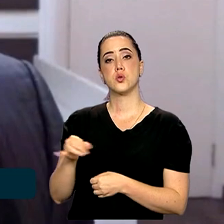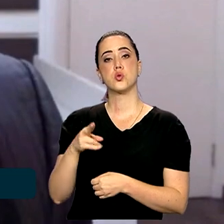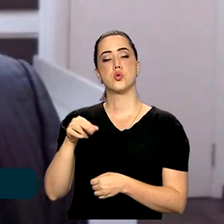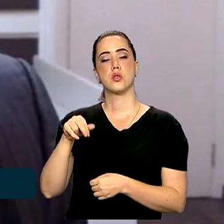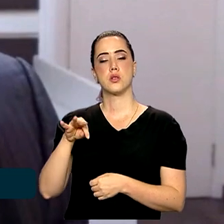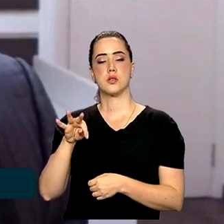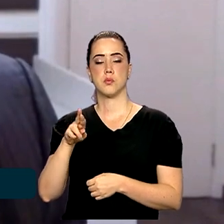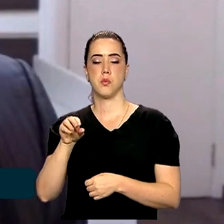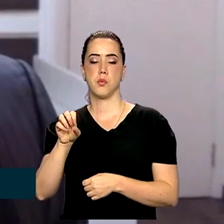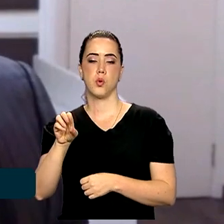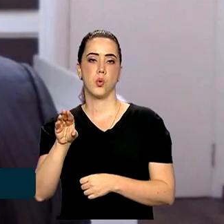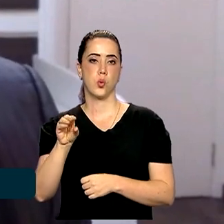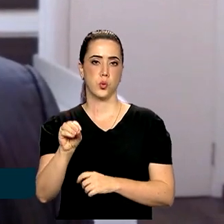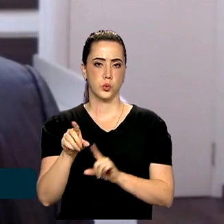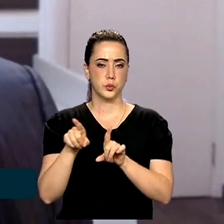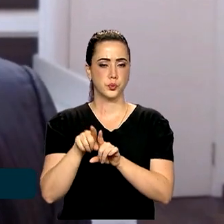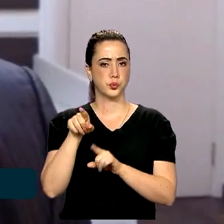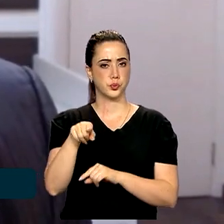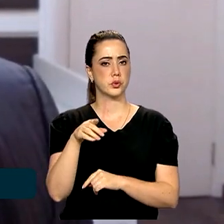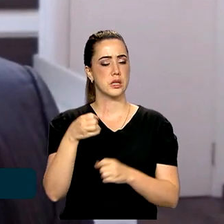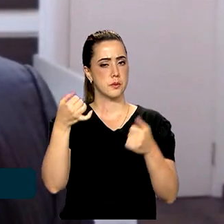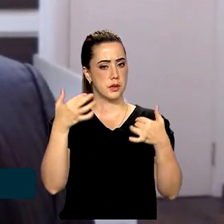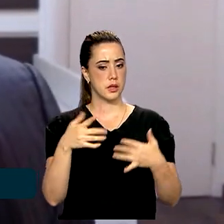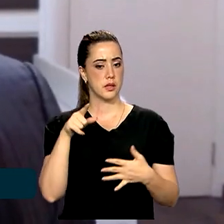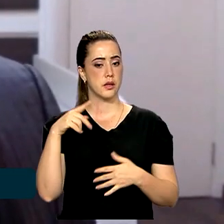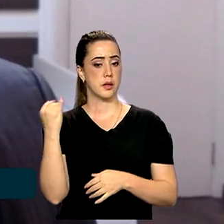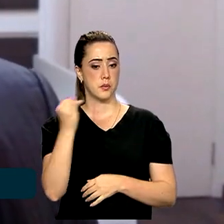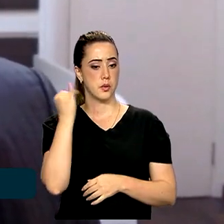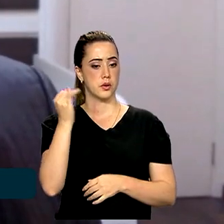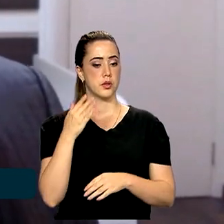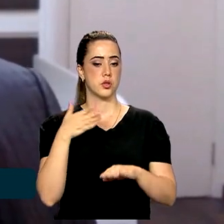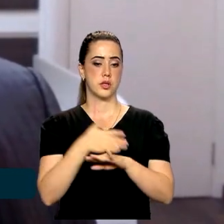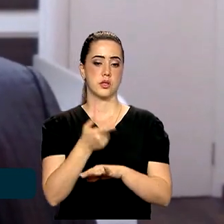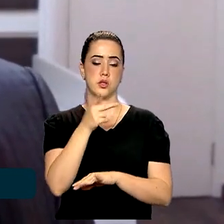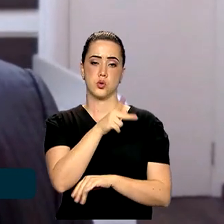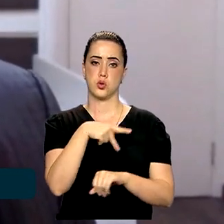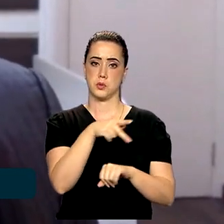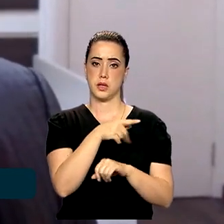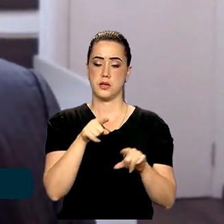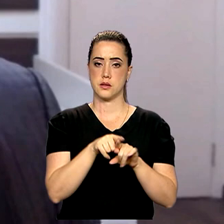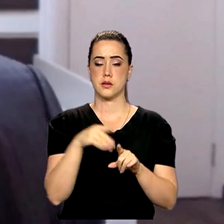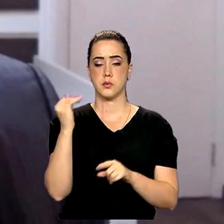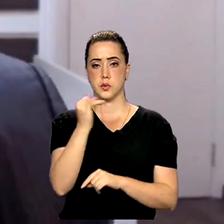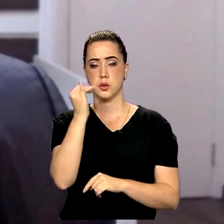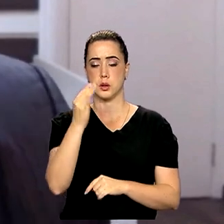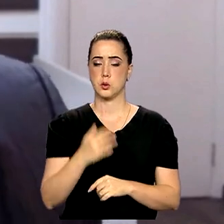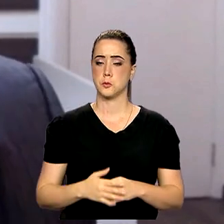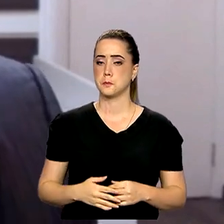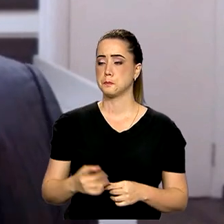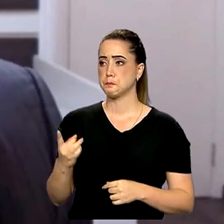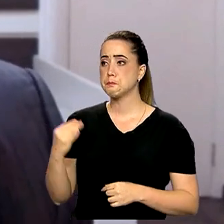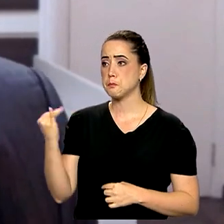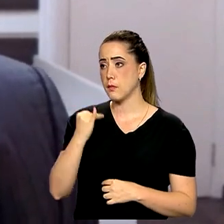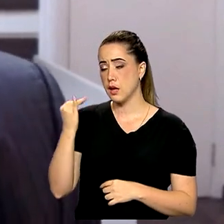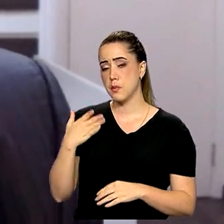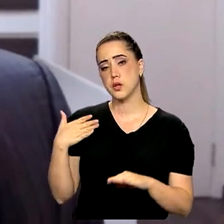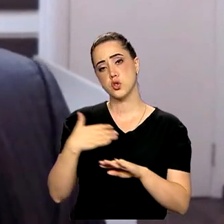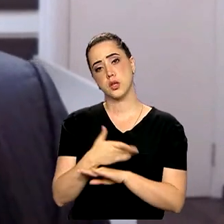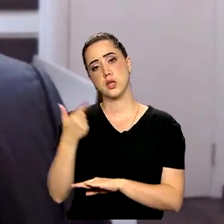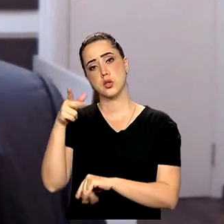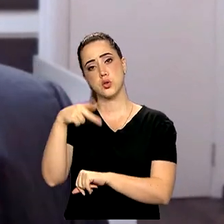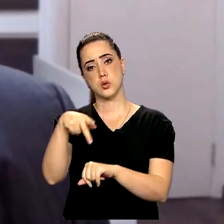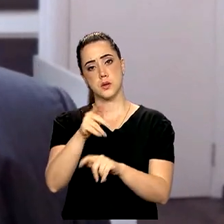entrada de outros países seria vantajosa para o bloco. E pode trazer a vantagem de você ter uma massa maior para operar